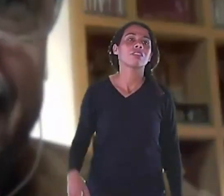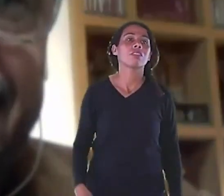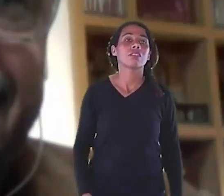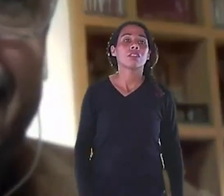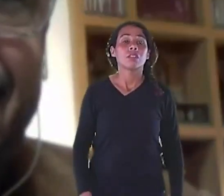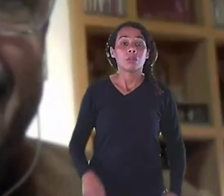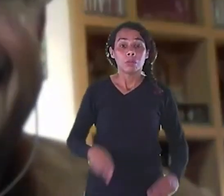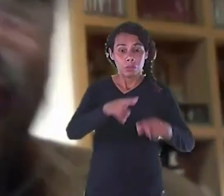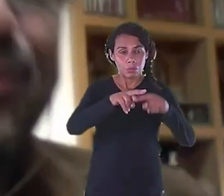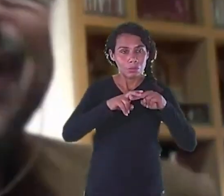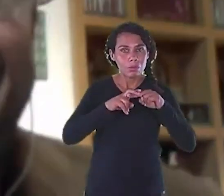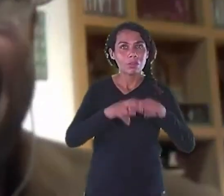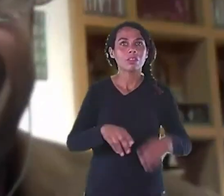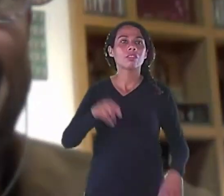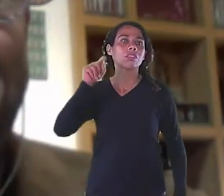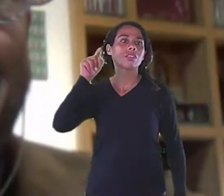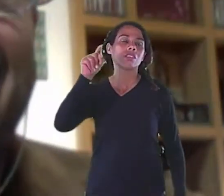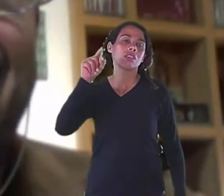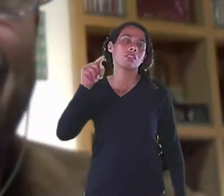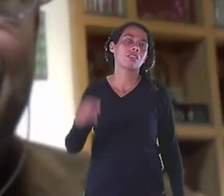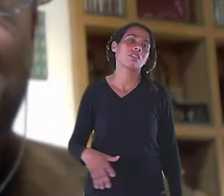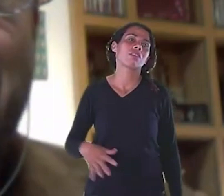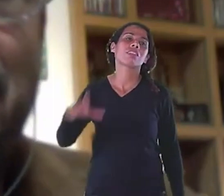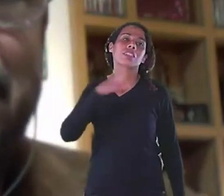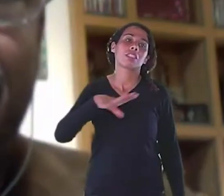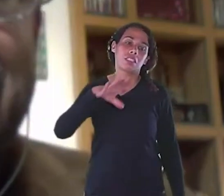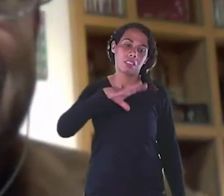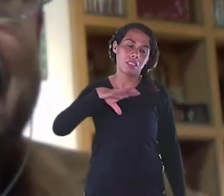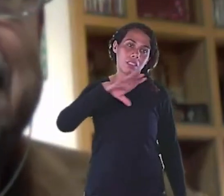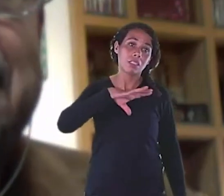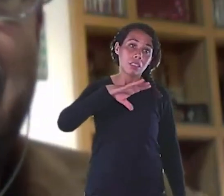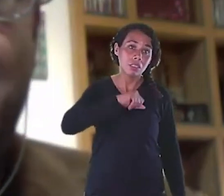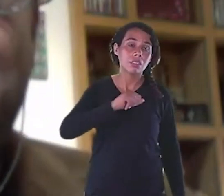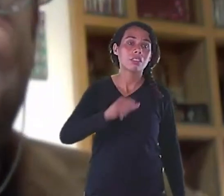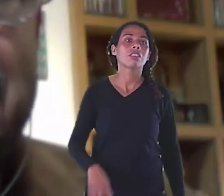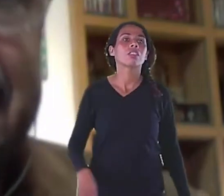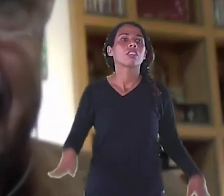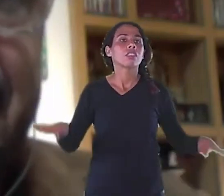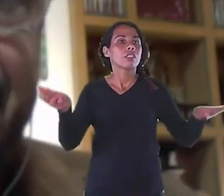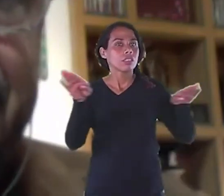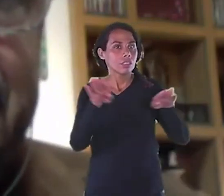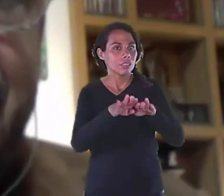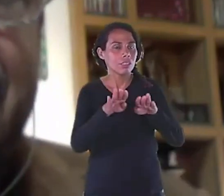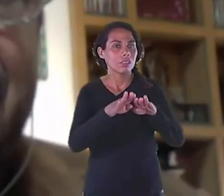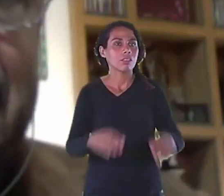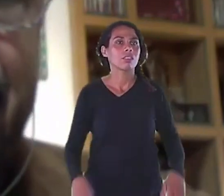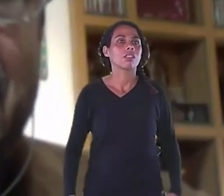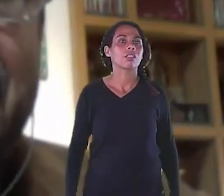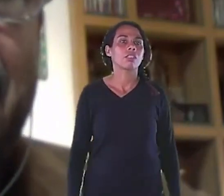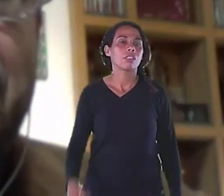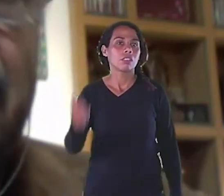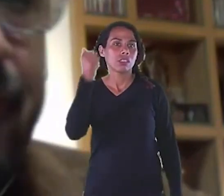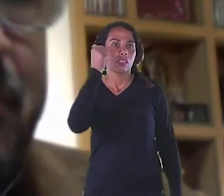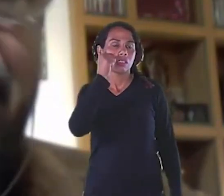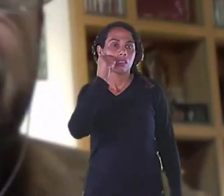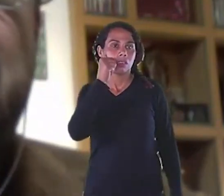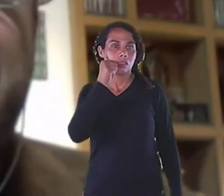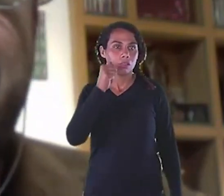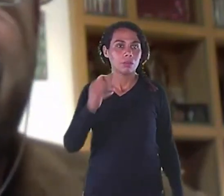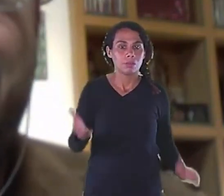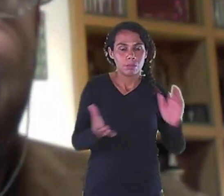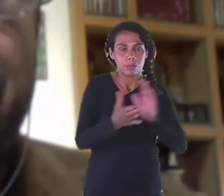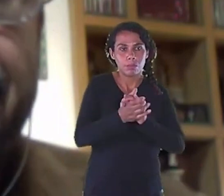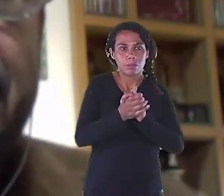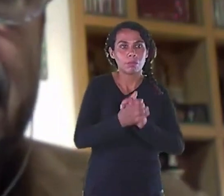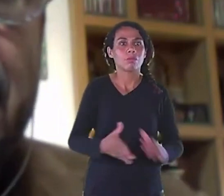é familiar Esse o outro lado Do encanto com a Itália Porque a minha esposa Clarice É oriunda da Itália Da família dela A família